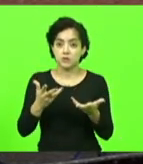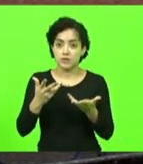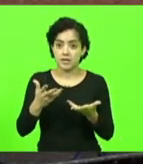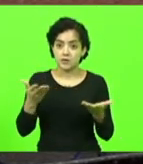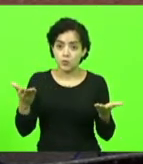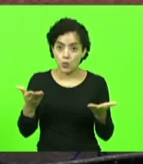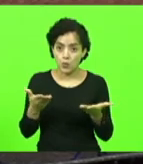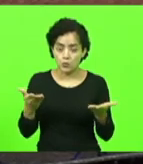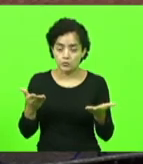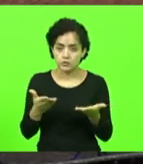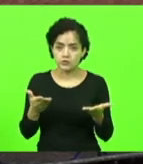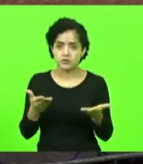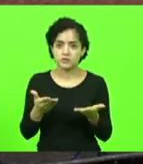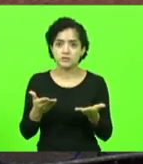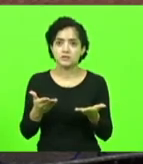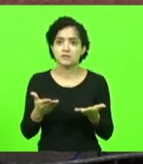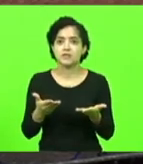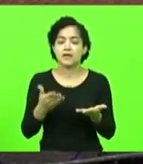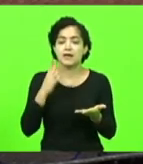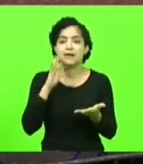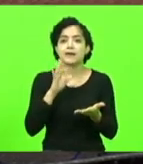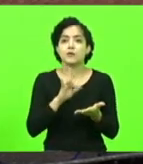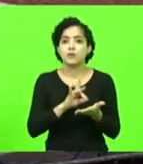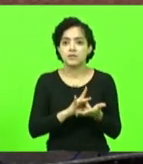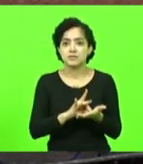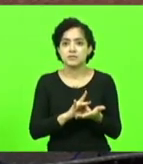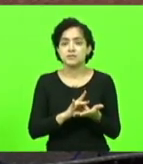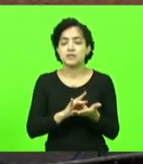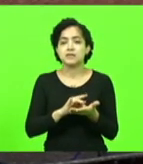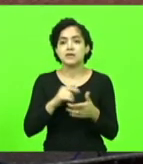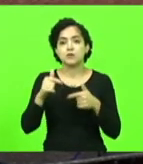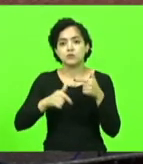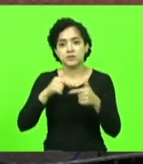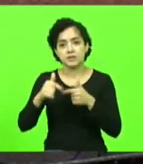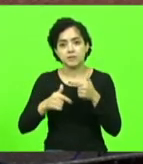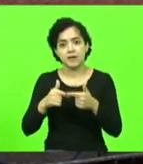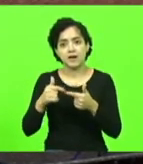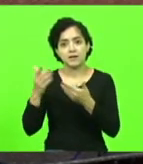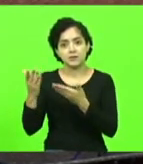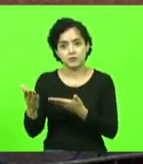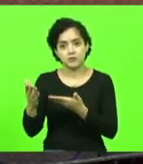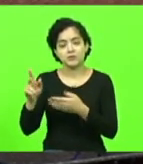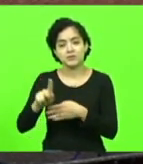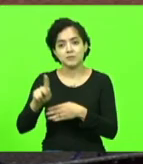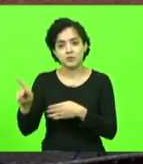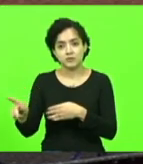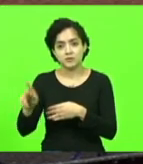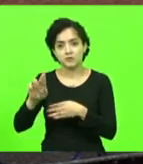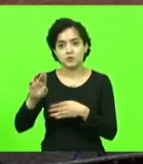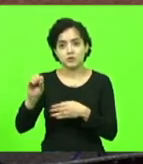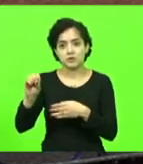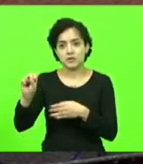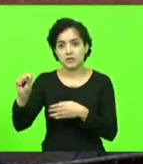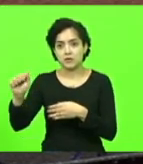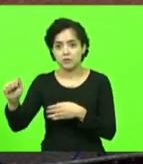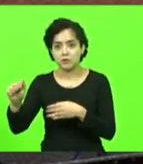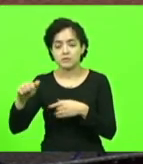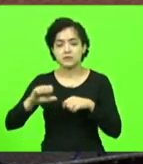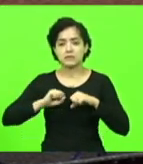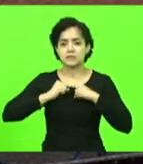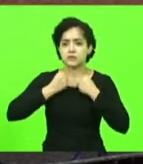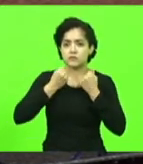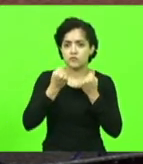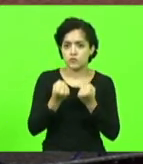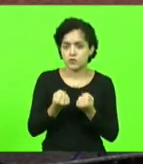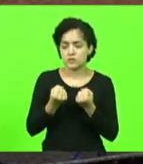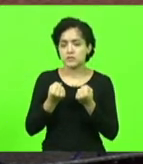hoje, deputado Kennedy, reconhecer o trabalho da nossa professora Rosa Maria Tesser, que está se empenhando, que está se